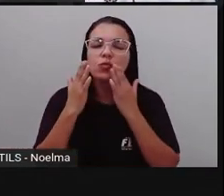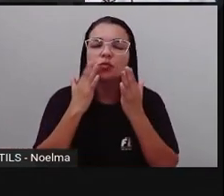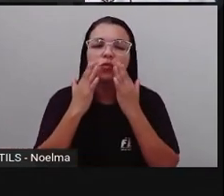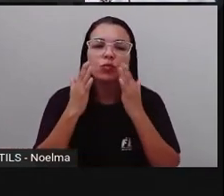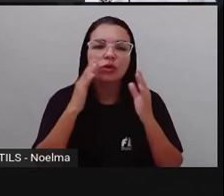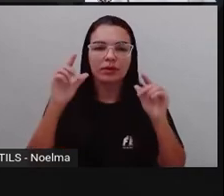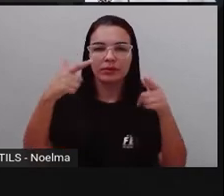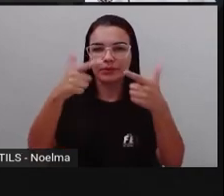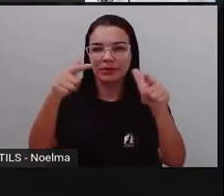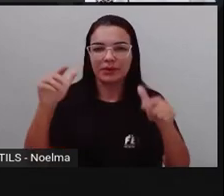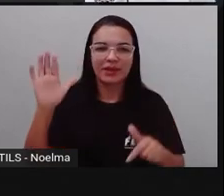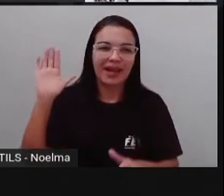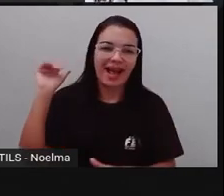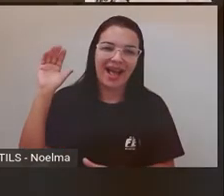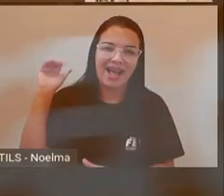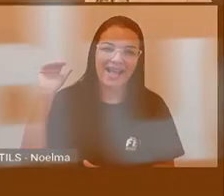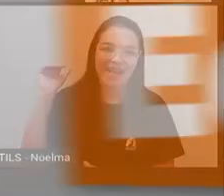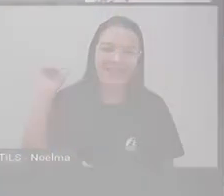próxima aula, tchau, tchau!